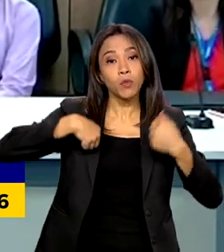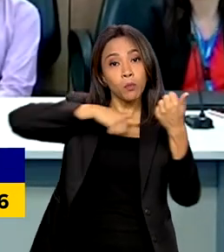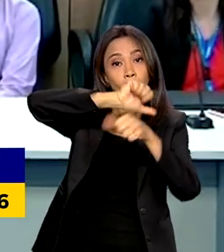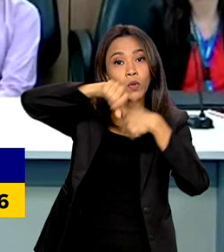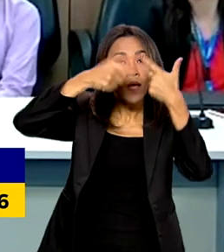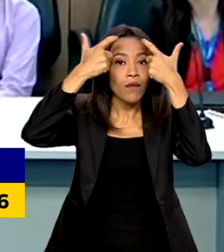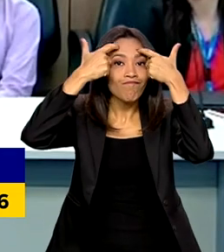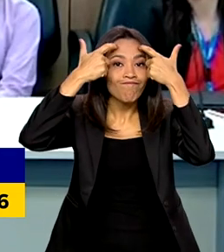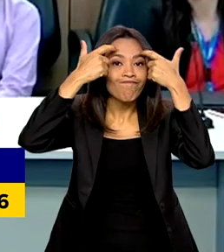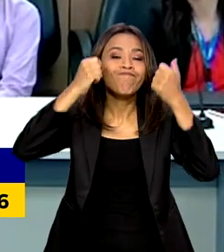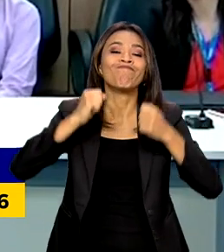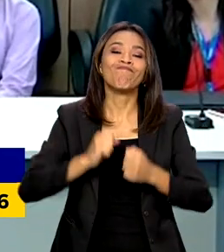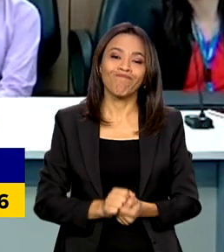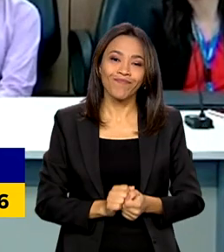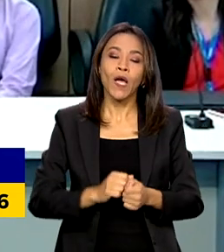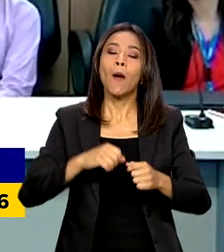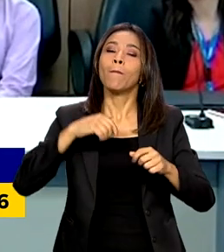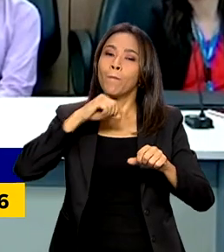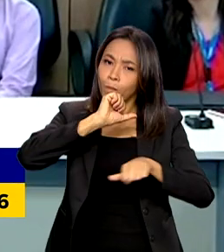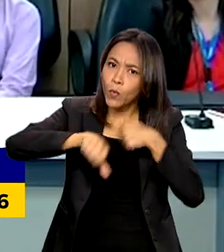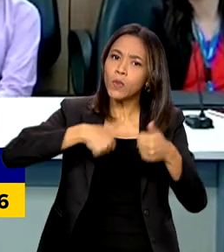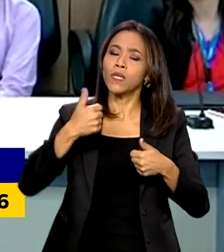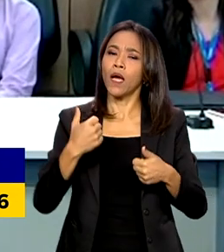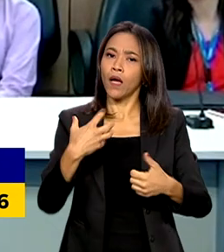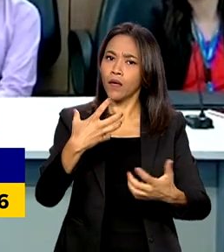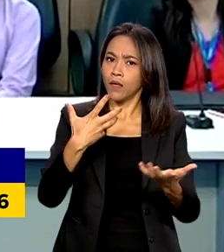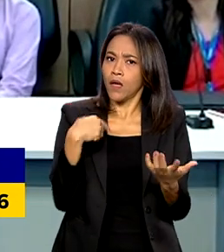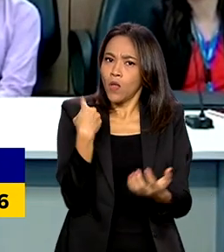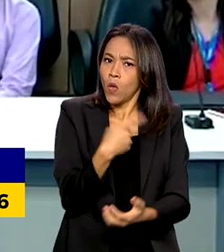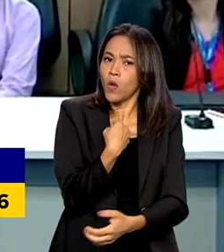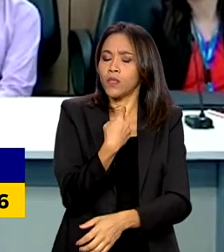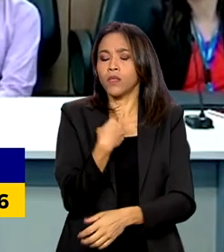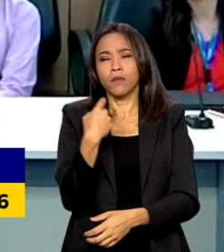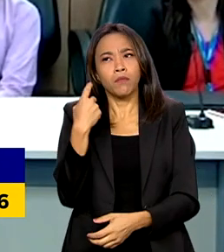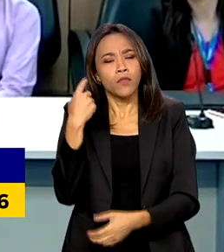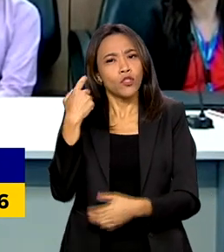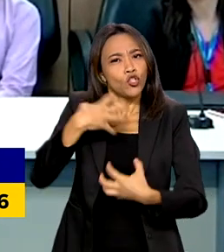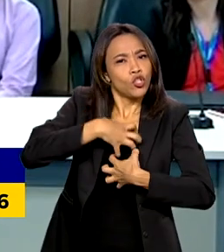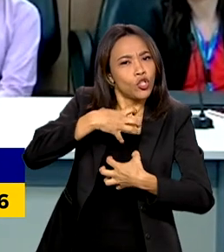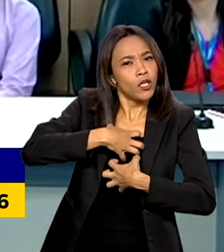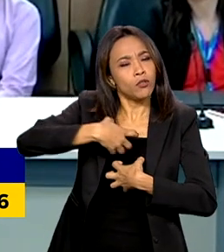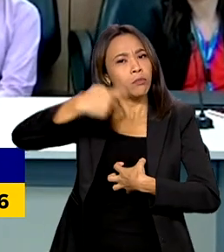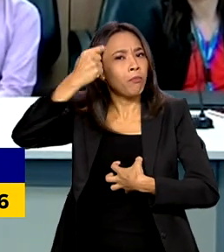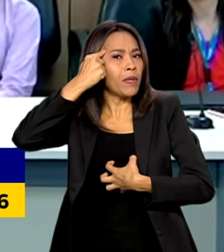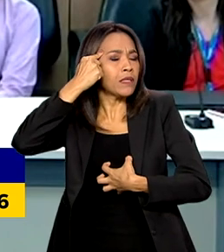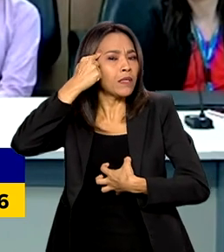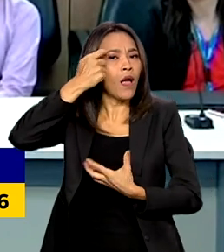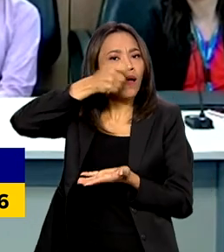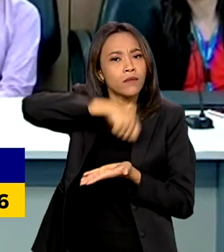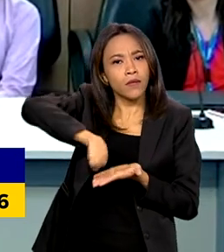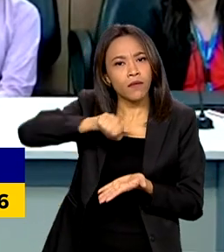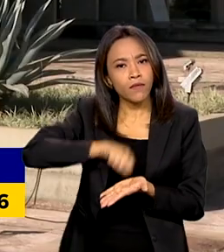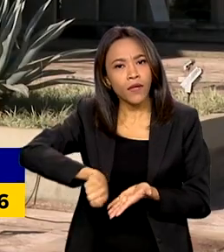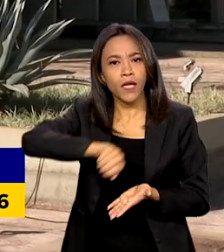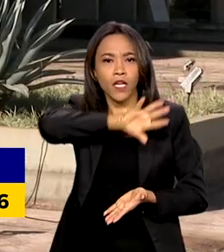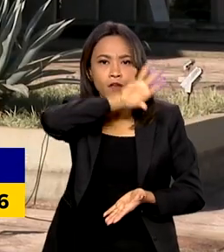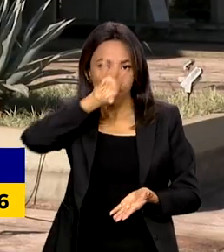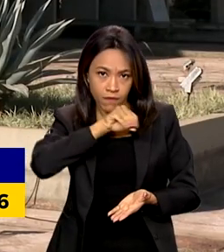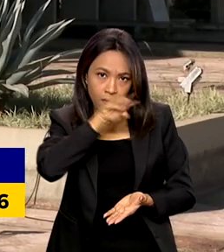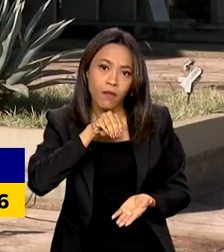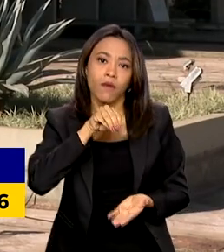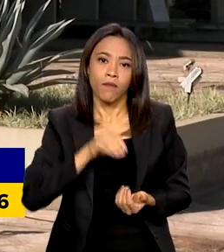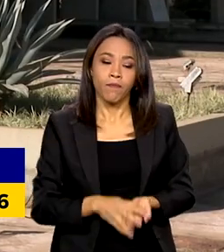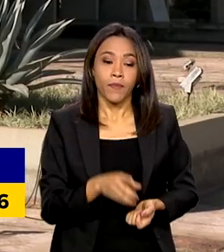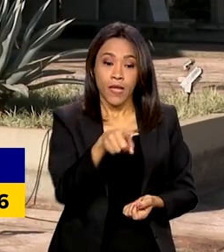a gente tem que mudar o paradigma e fala, mas não só o paradigma, a nossa forma de pensar, a nossa forma de escrever e a nossa forma de falar. O novo